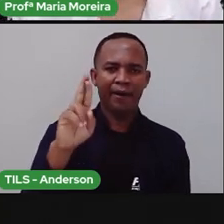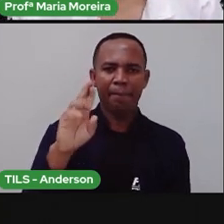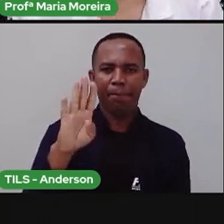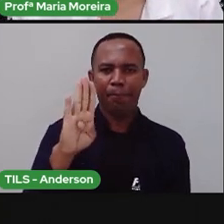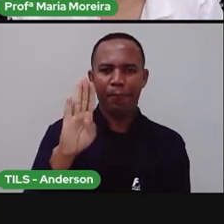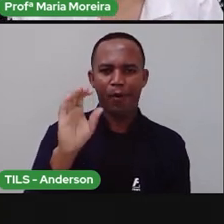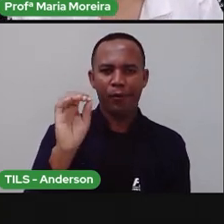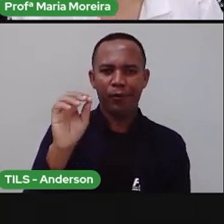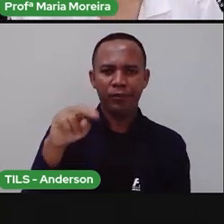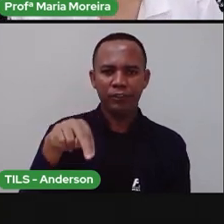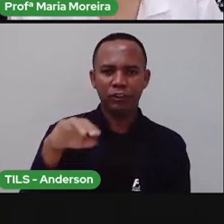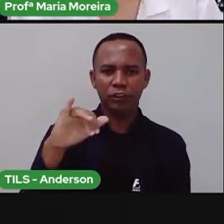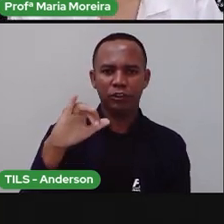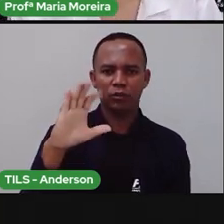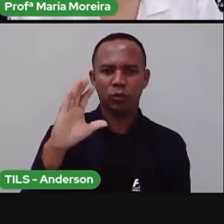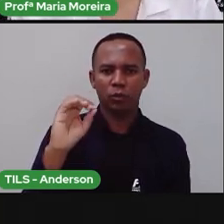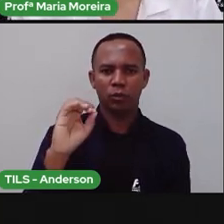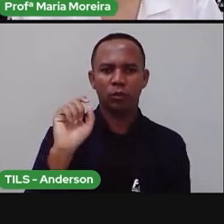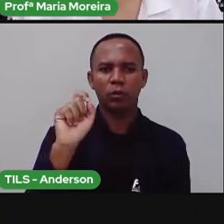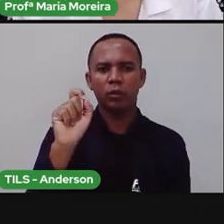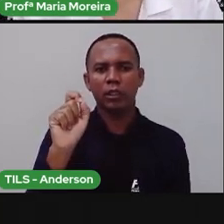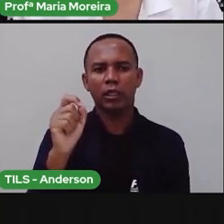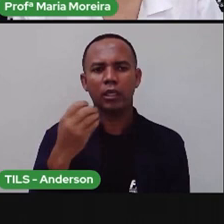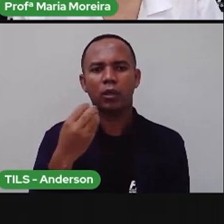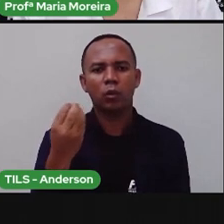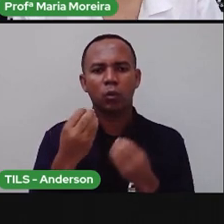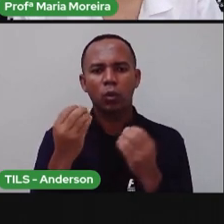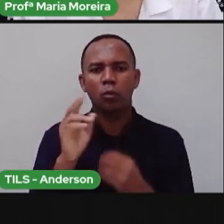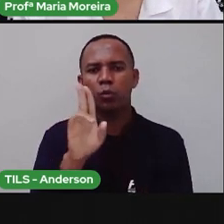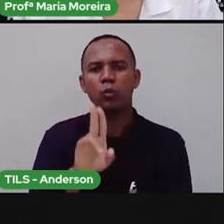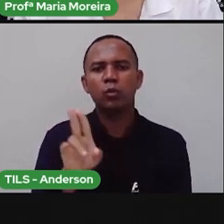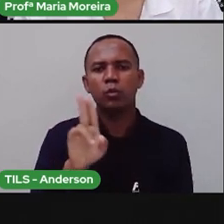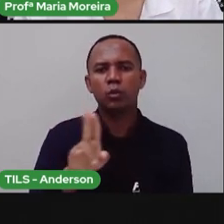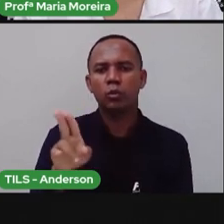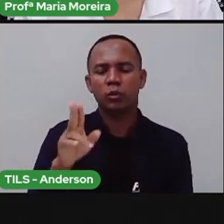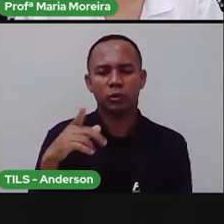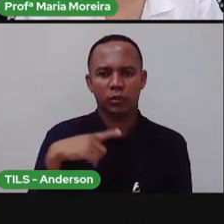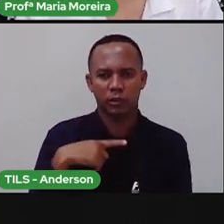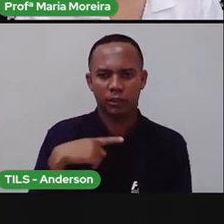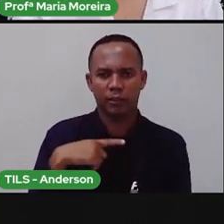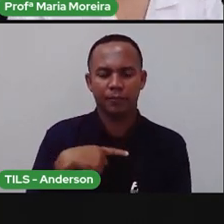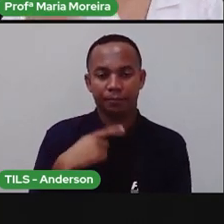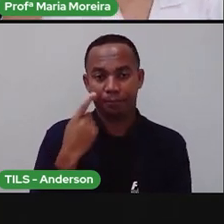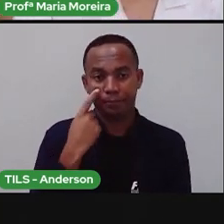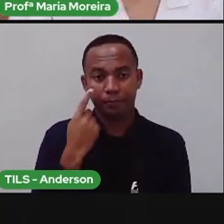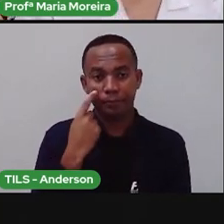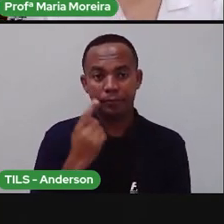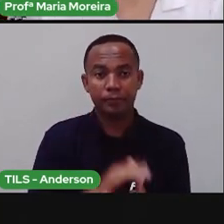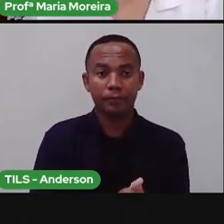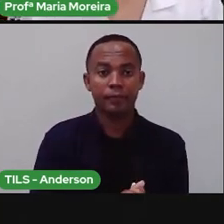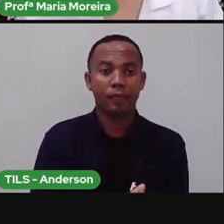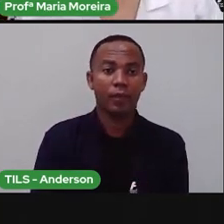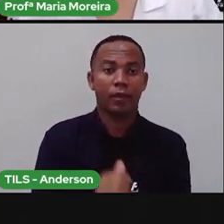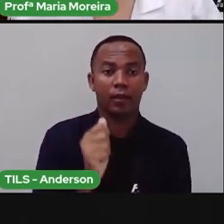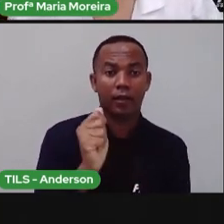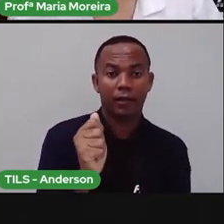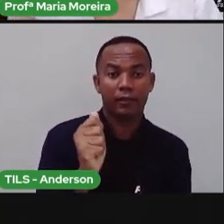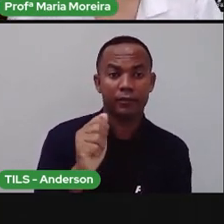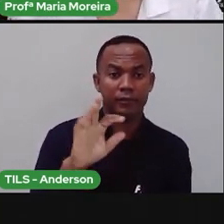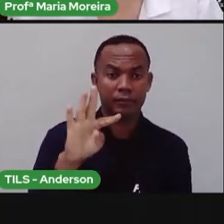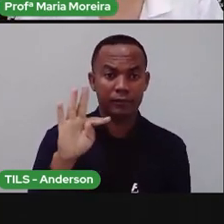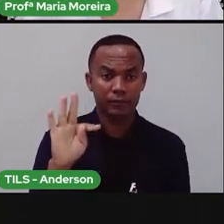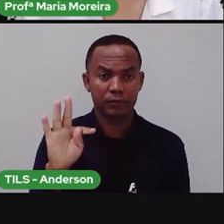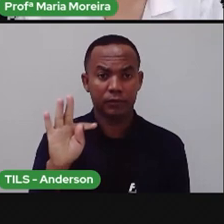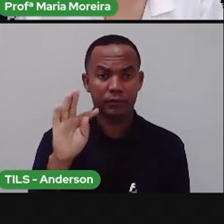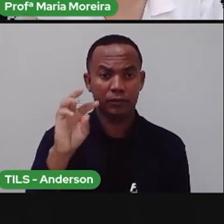planeta Terra. Mas ela tem alguma utilidade, obviamente que tudo tem utilidade, né? A atmosfera, ela tem como